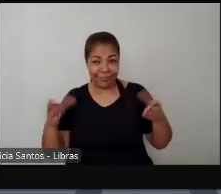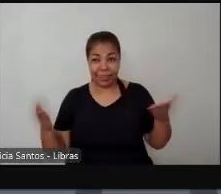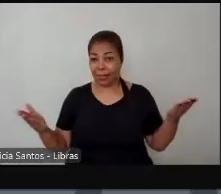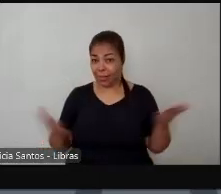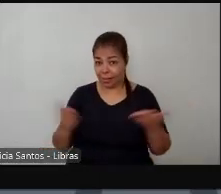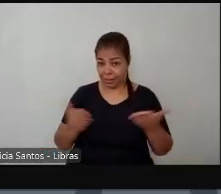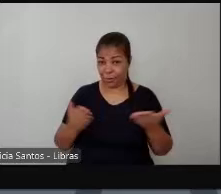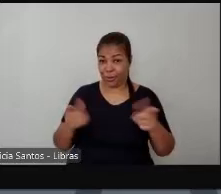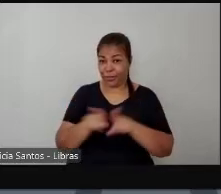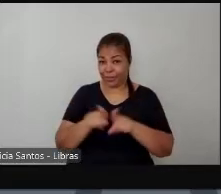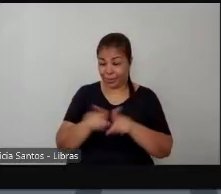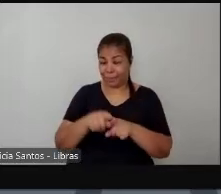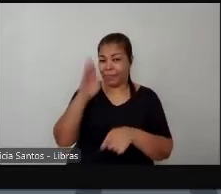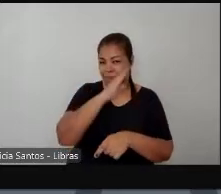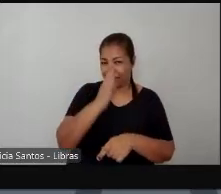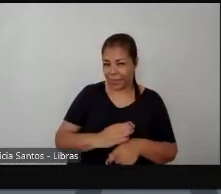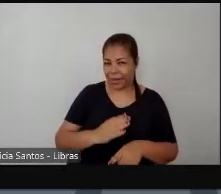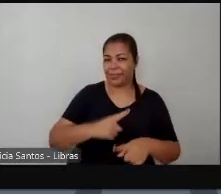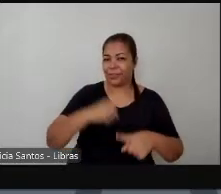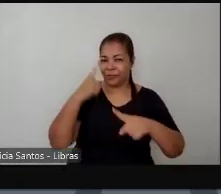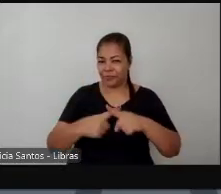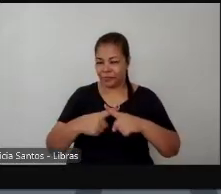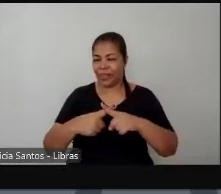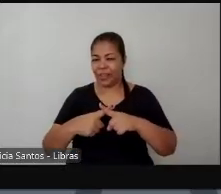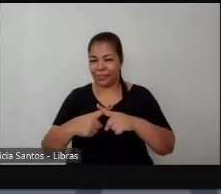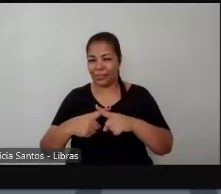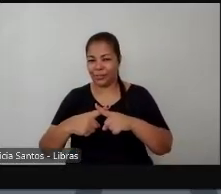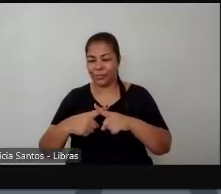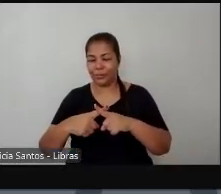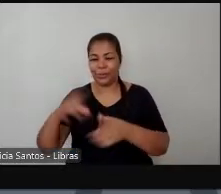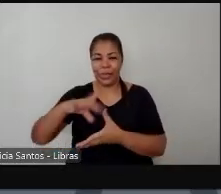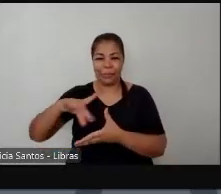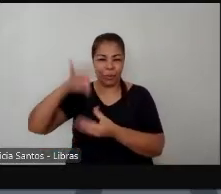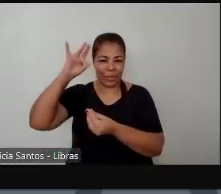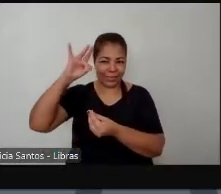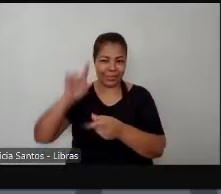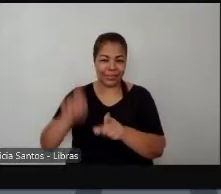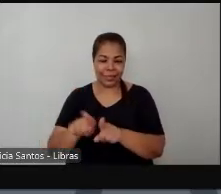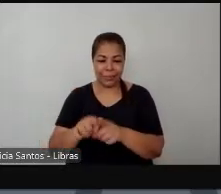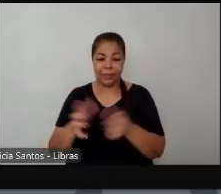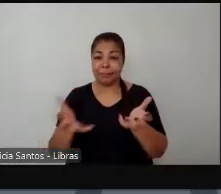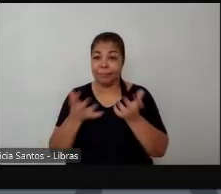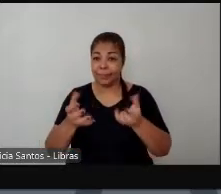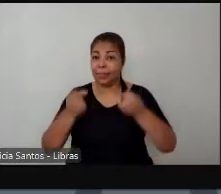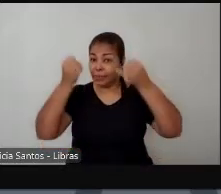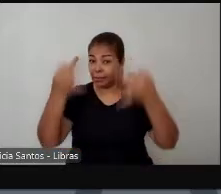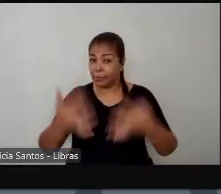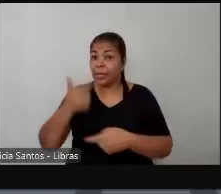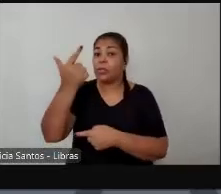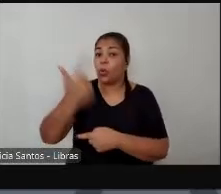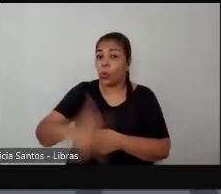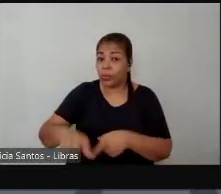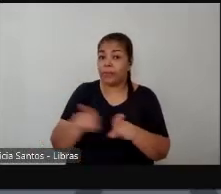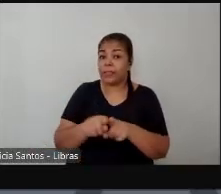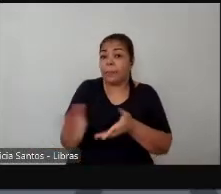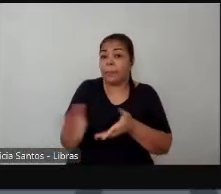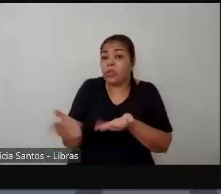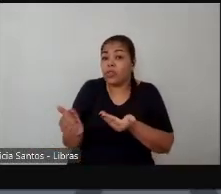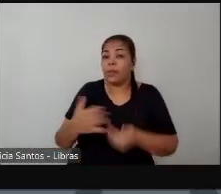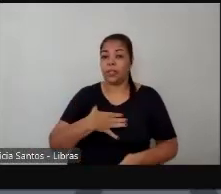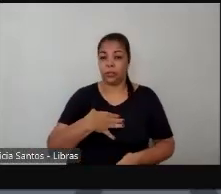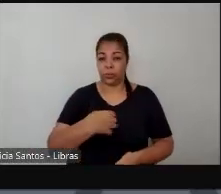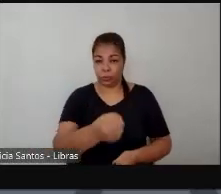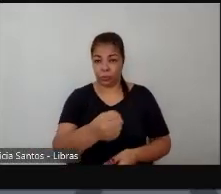democracia gostaria que o Bruno voltasse ao tema dos jovens suicidas né que você fez referência e a recusa a